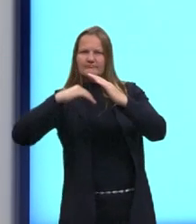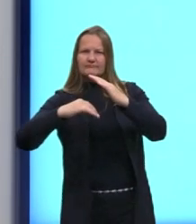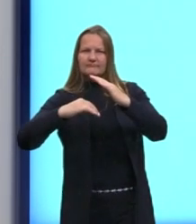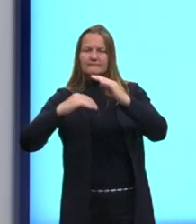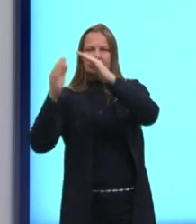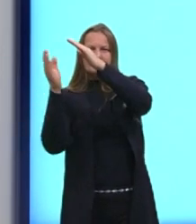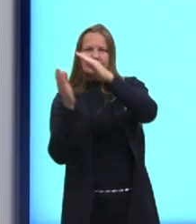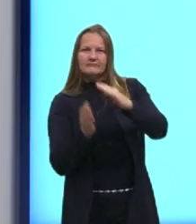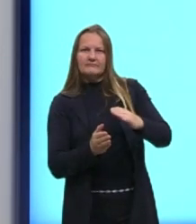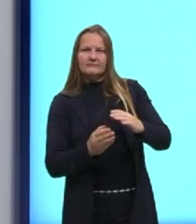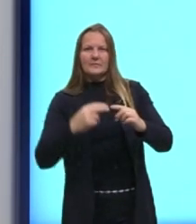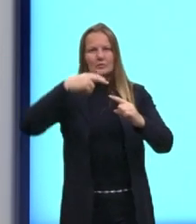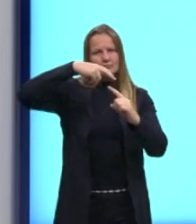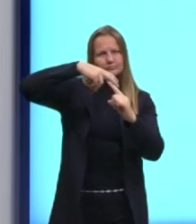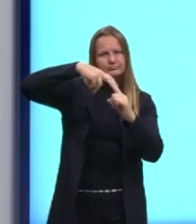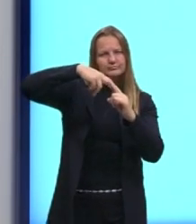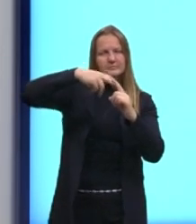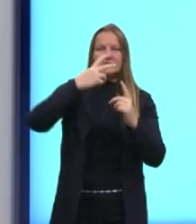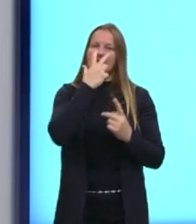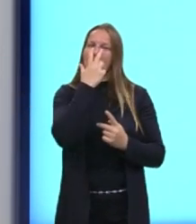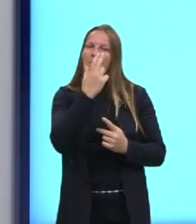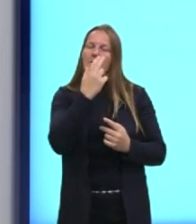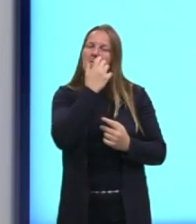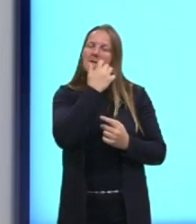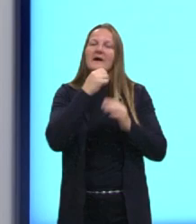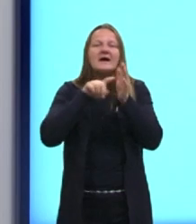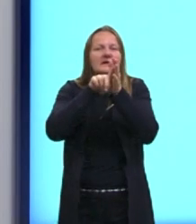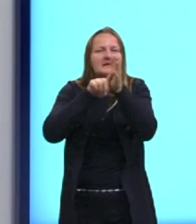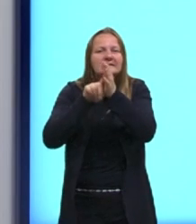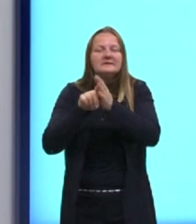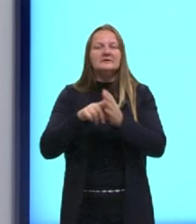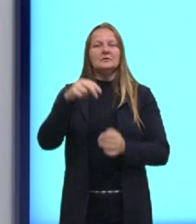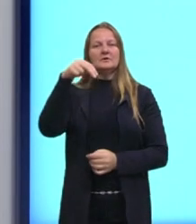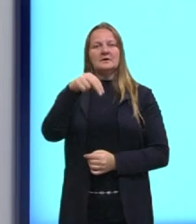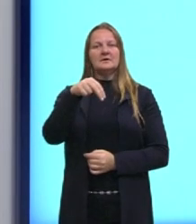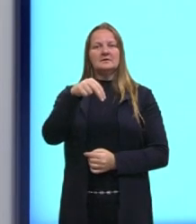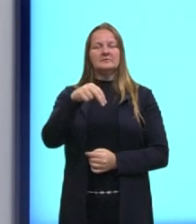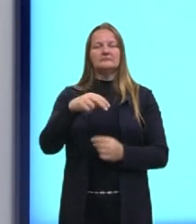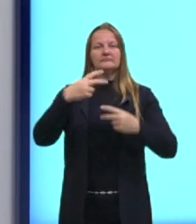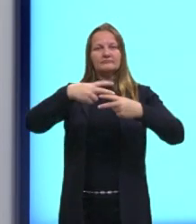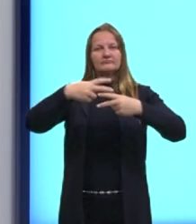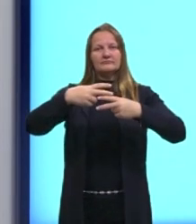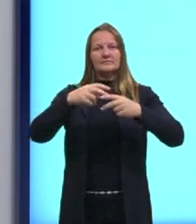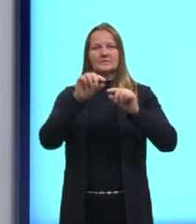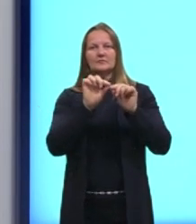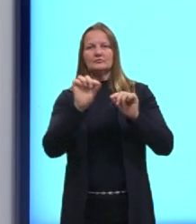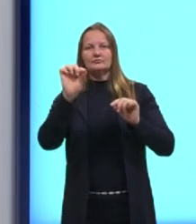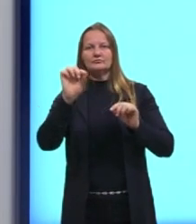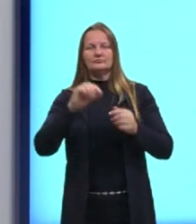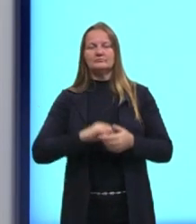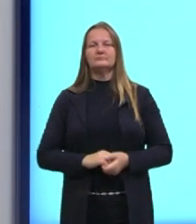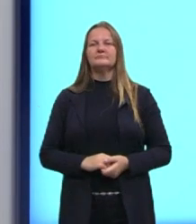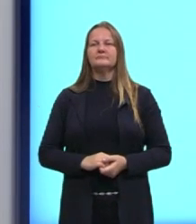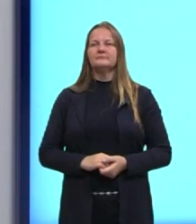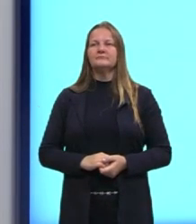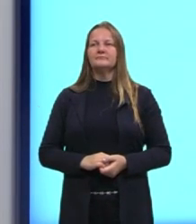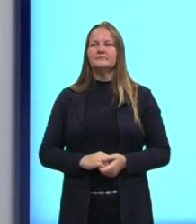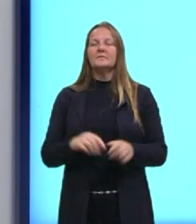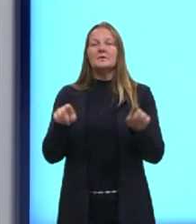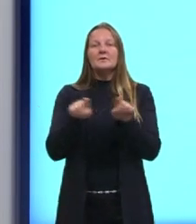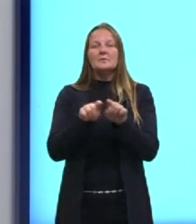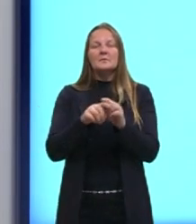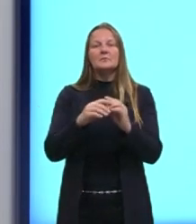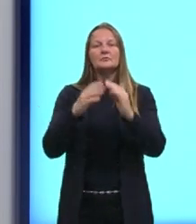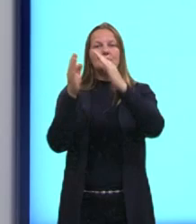ou coincidentes, analisando o N, o coeficiente linear. Este foi o